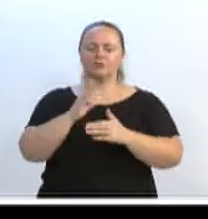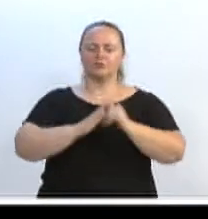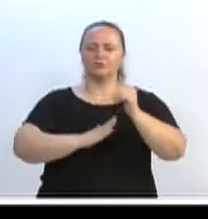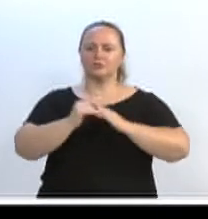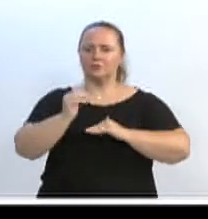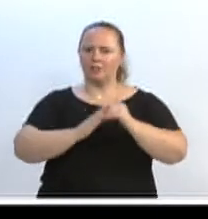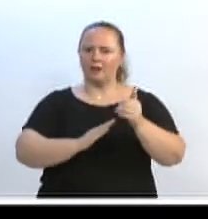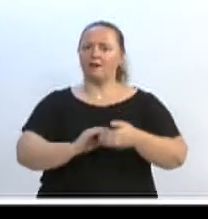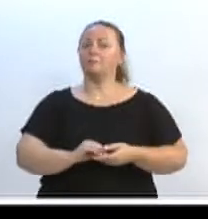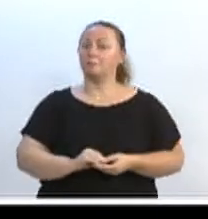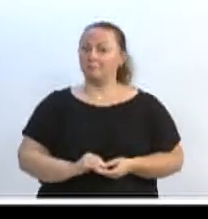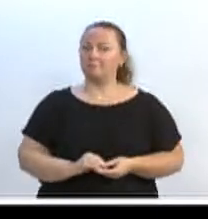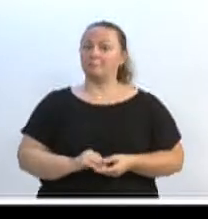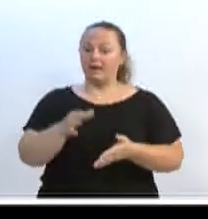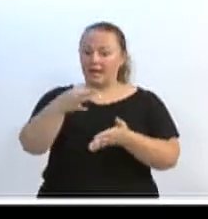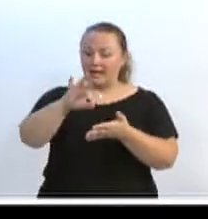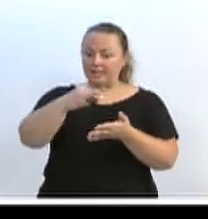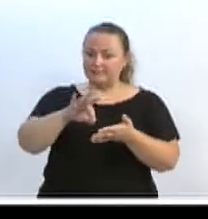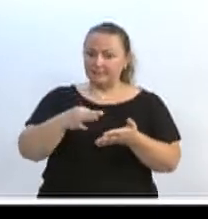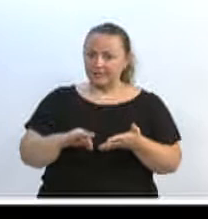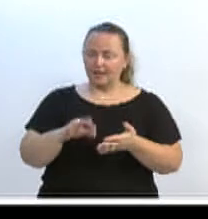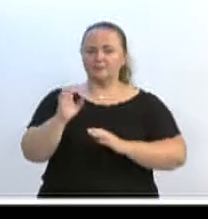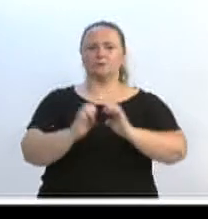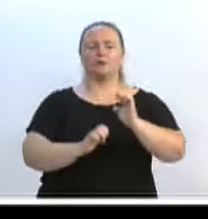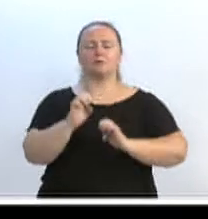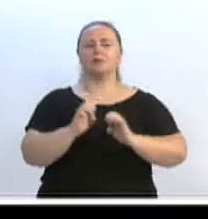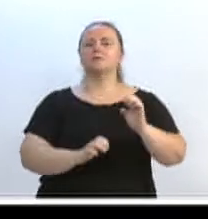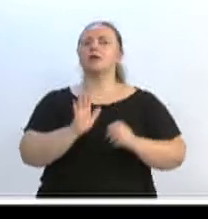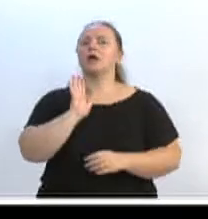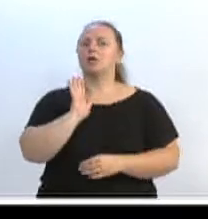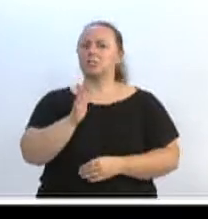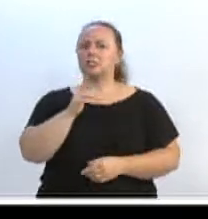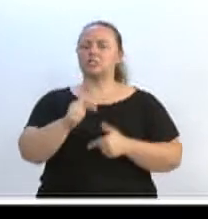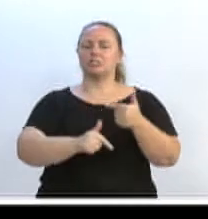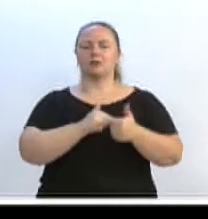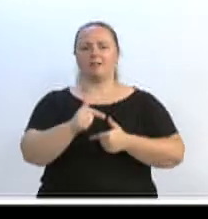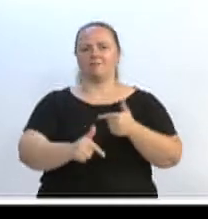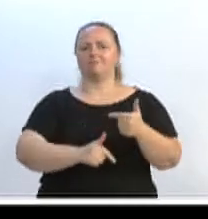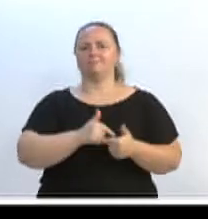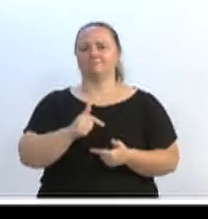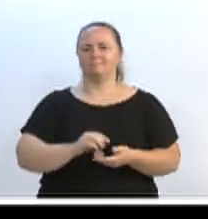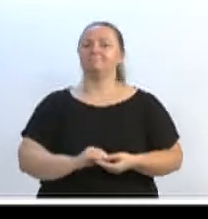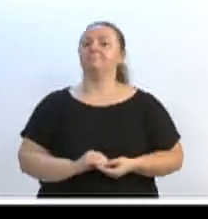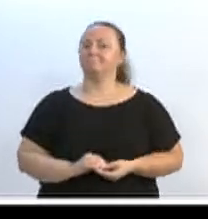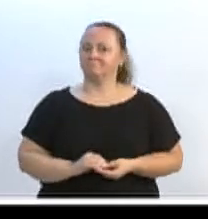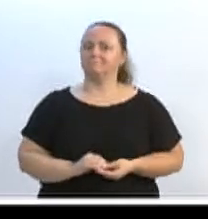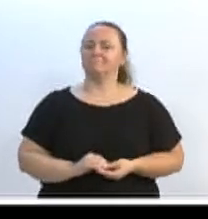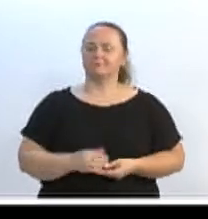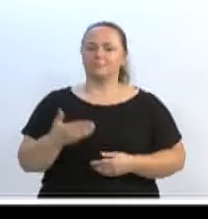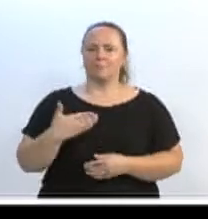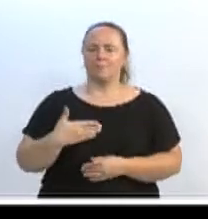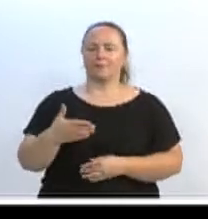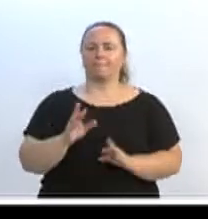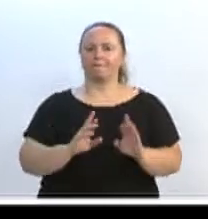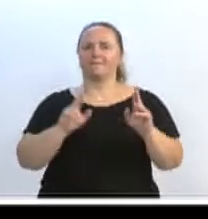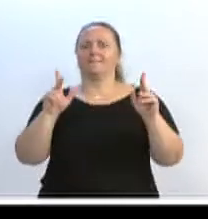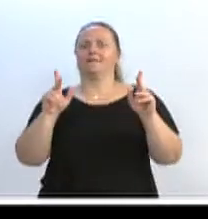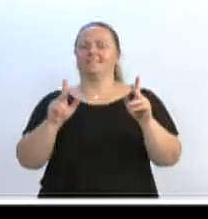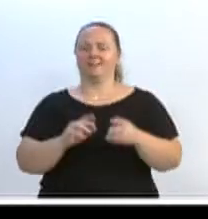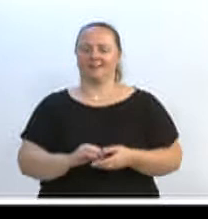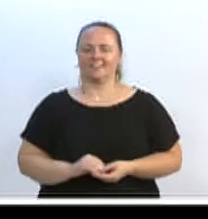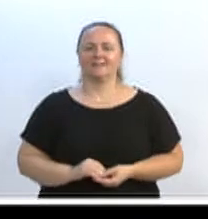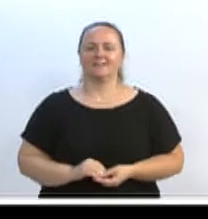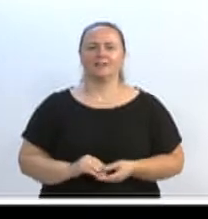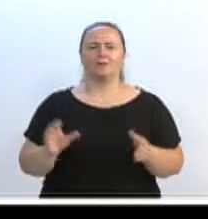a ordem de serviço foi assinada, a empresa já estava lá trabalhando, que é um diferencial, que a comunidade não precisa mais